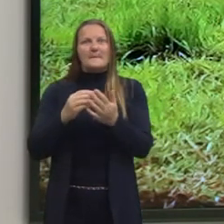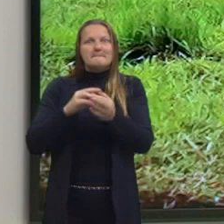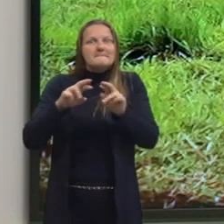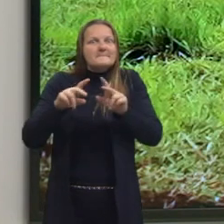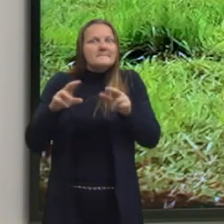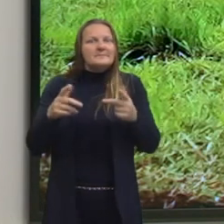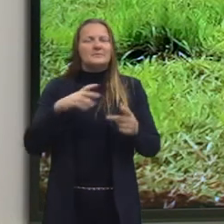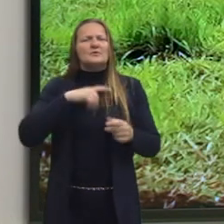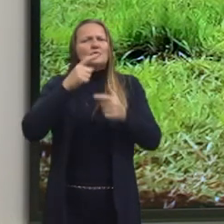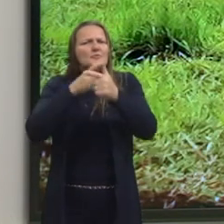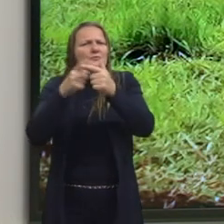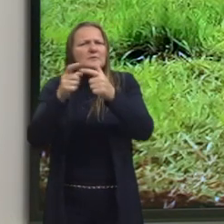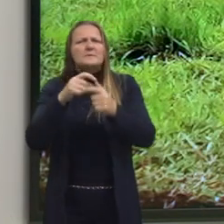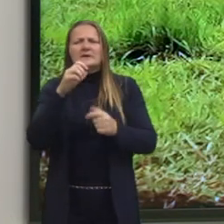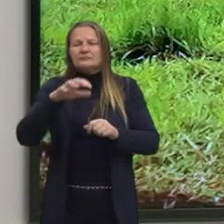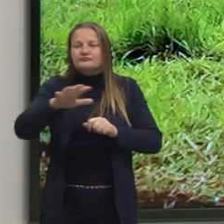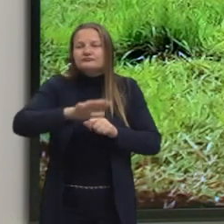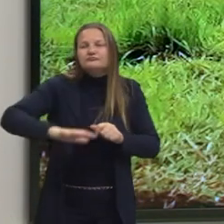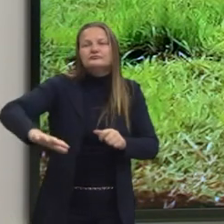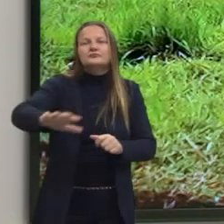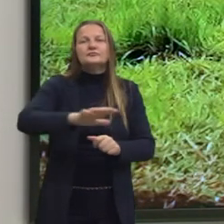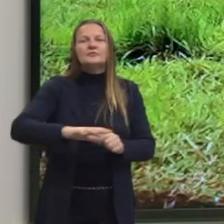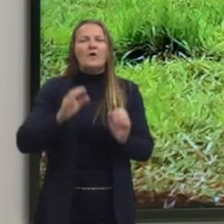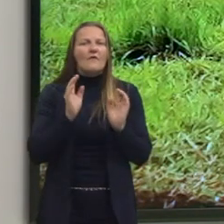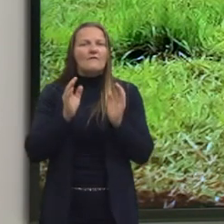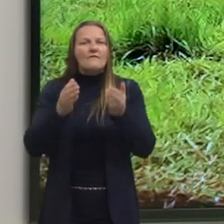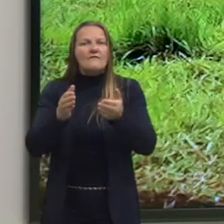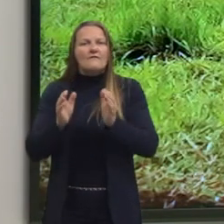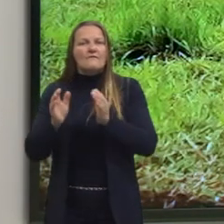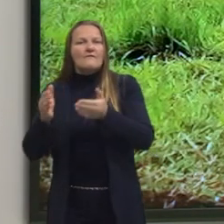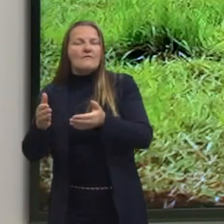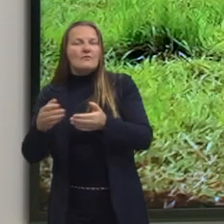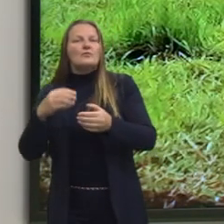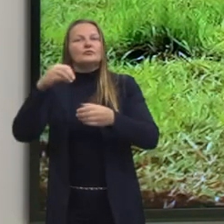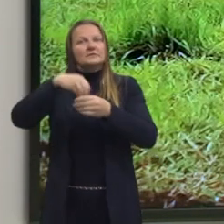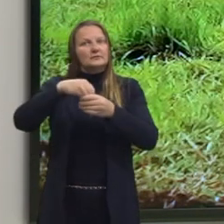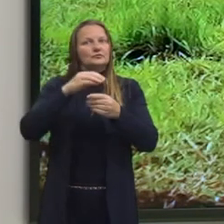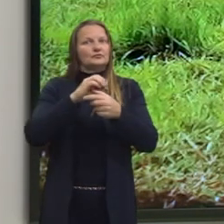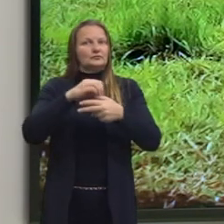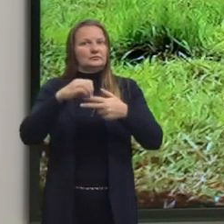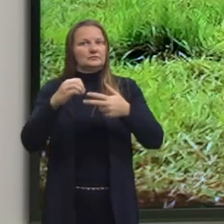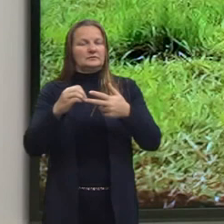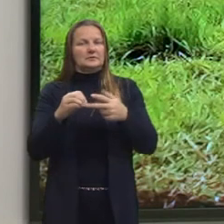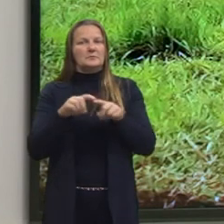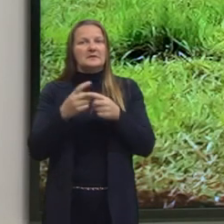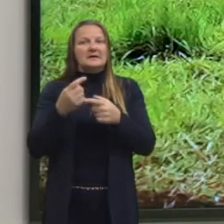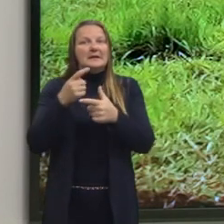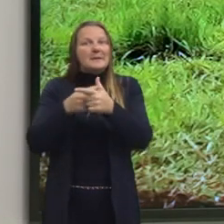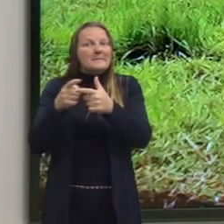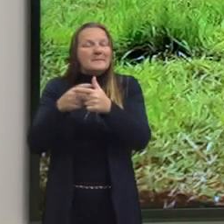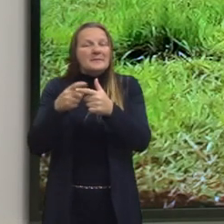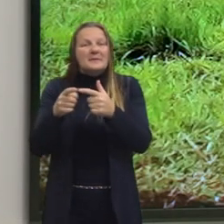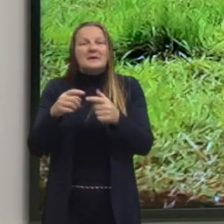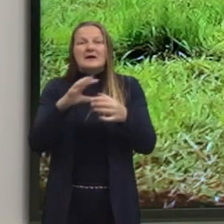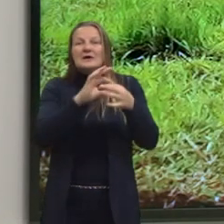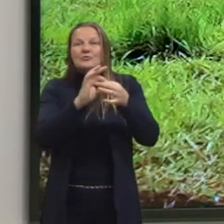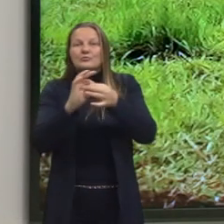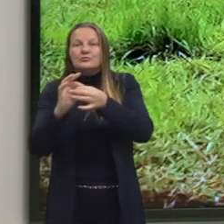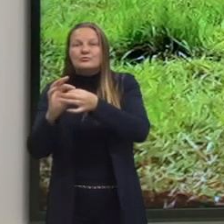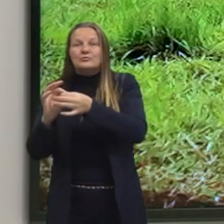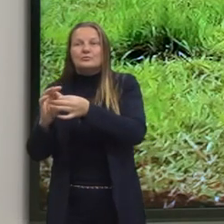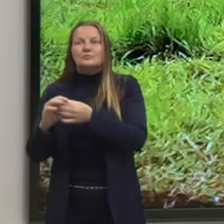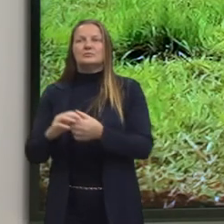né, então, os problemas ambientais são foco das questões do Enem. Principalmente os problemas ambientais relacionados